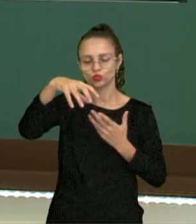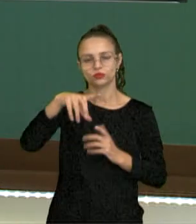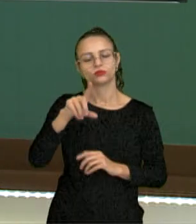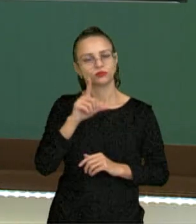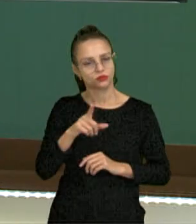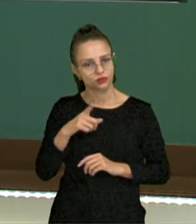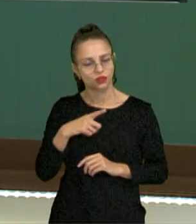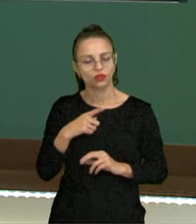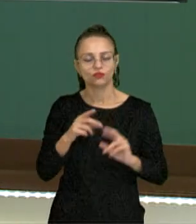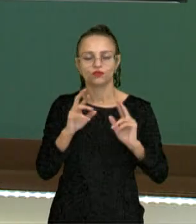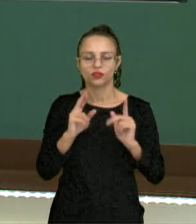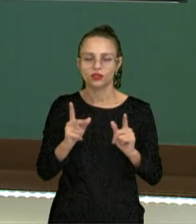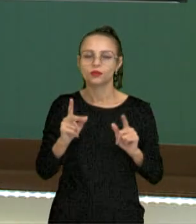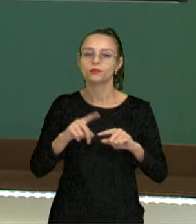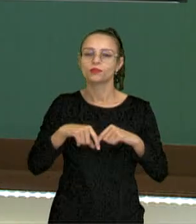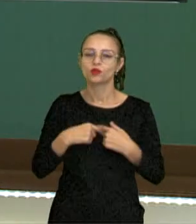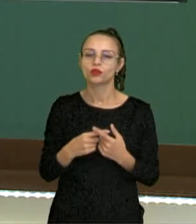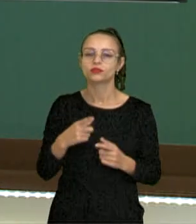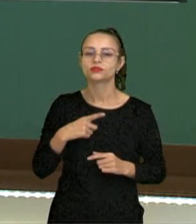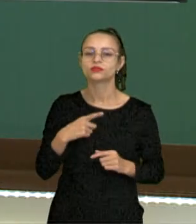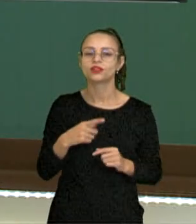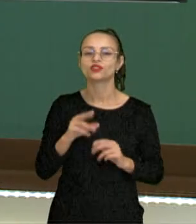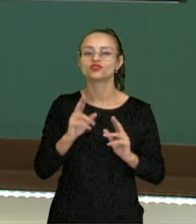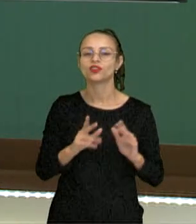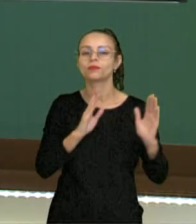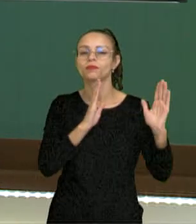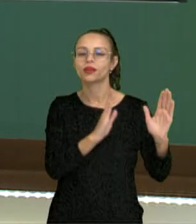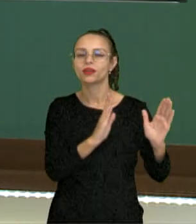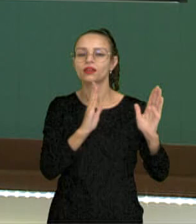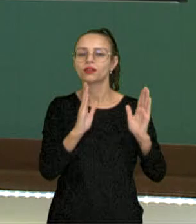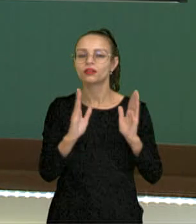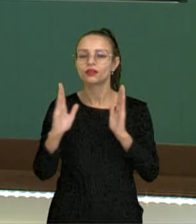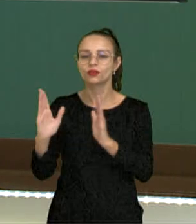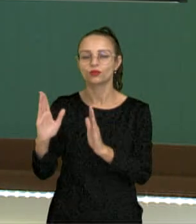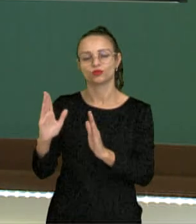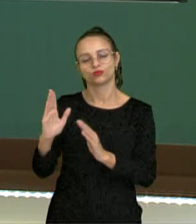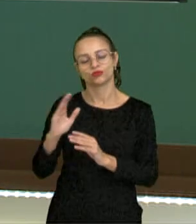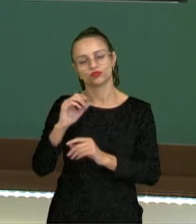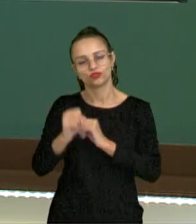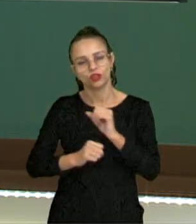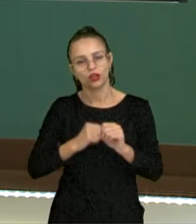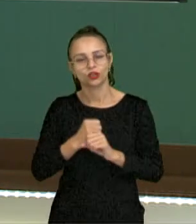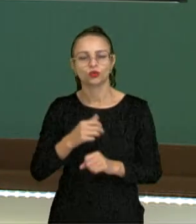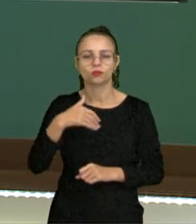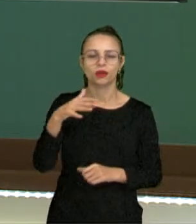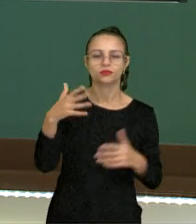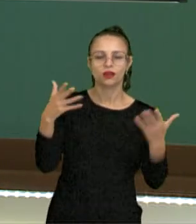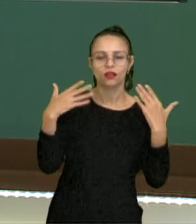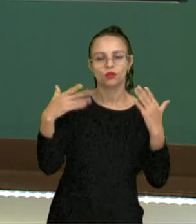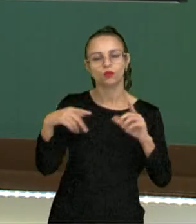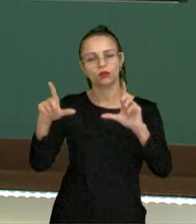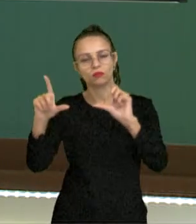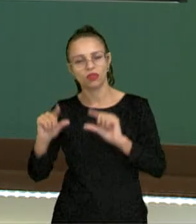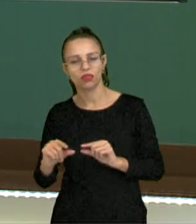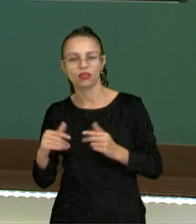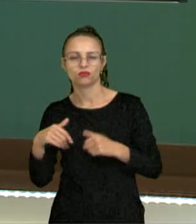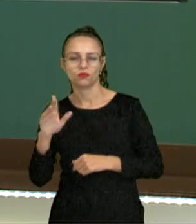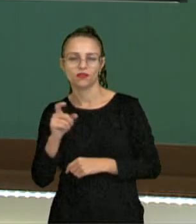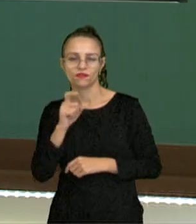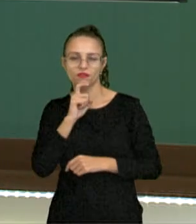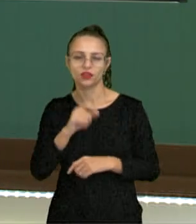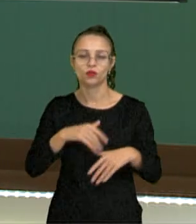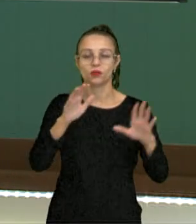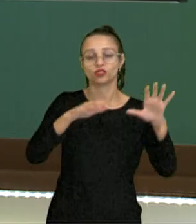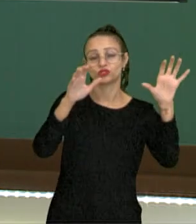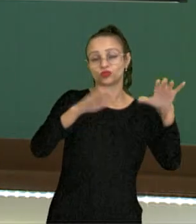possibilitar diferentes épocas do ano com maior ou menor temperatura, com maior ou menor quantidade de